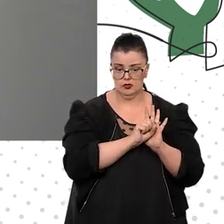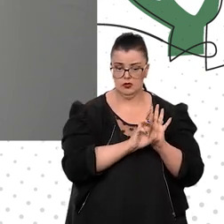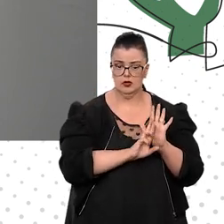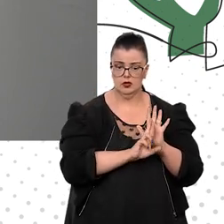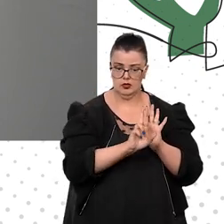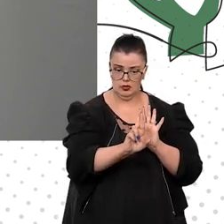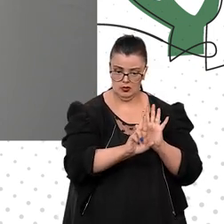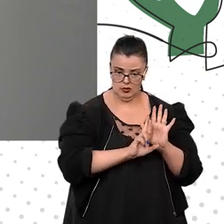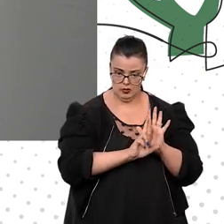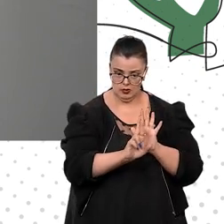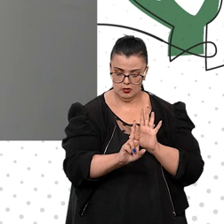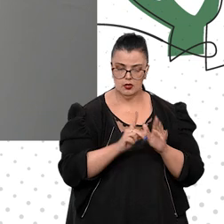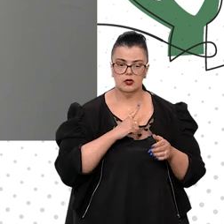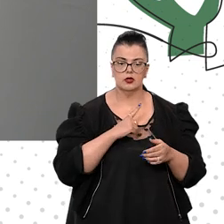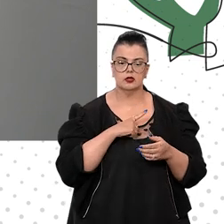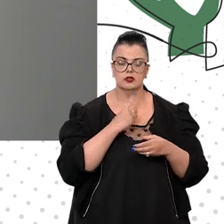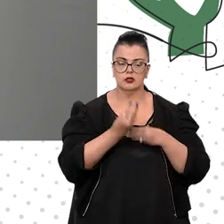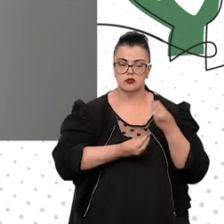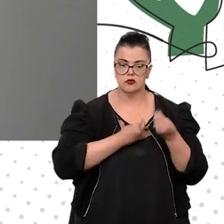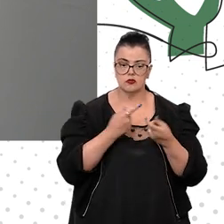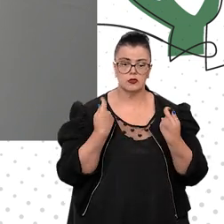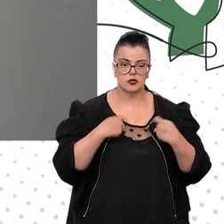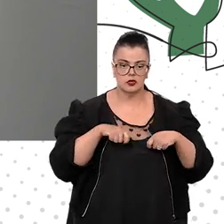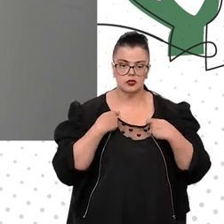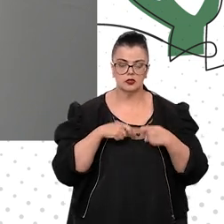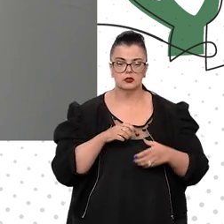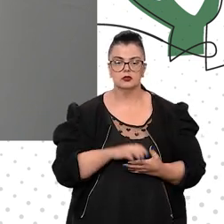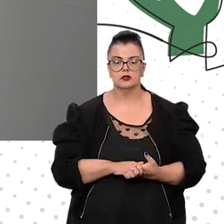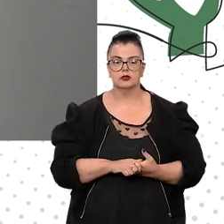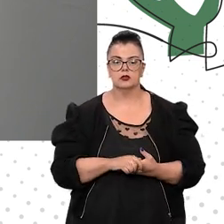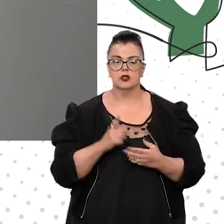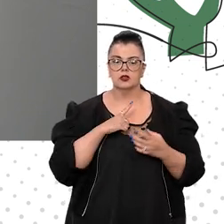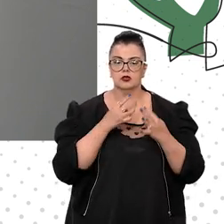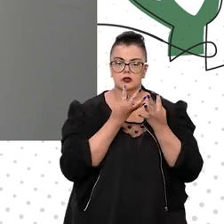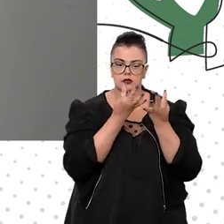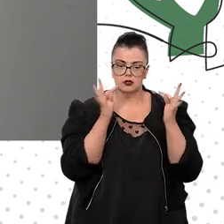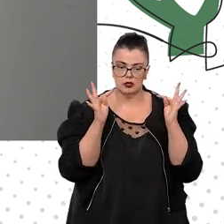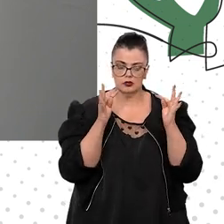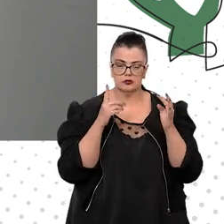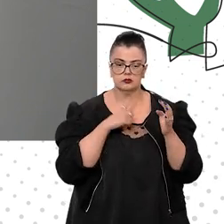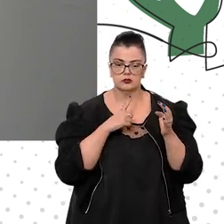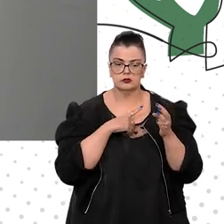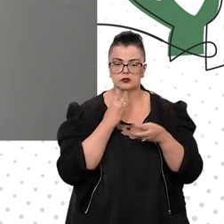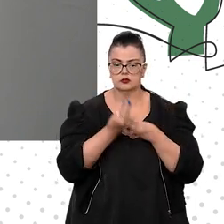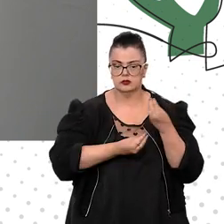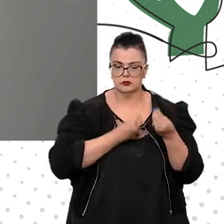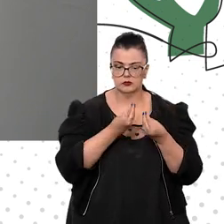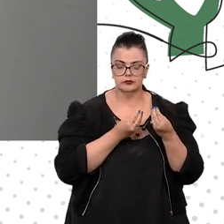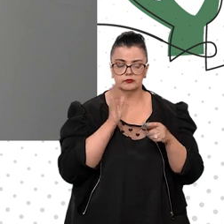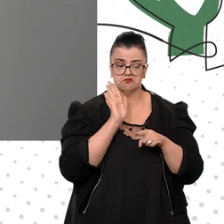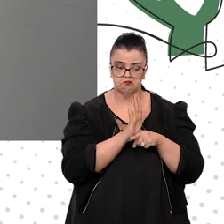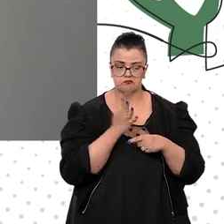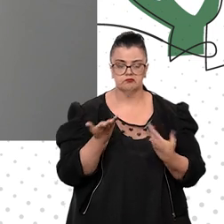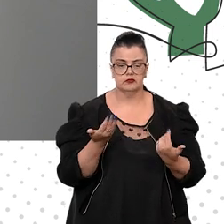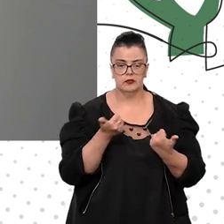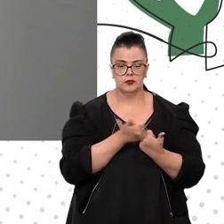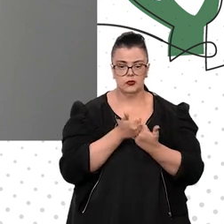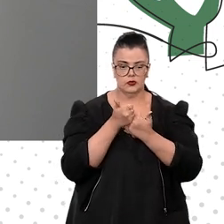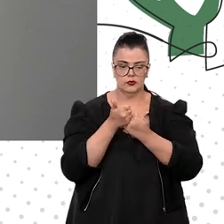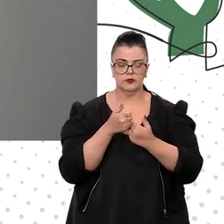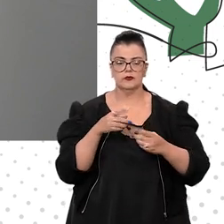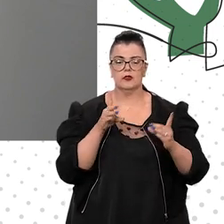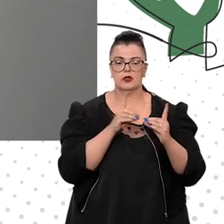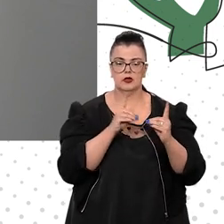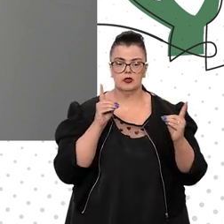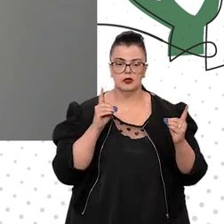compareça e necessite dessa tecnologia assistiva contará com ela. Atendimento